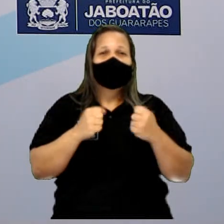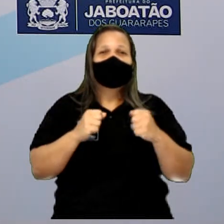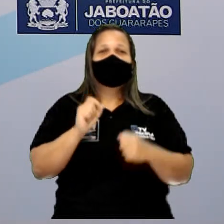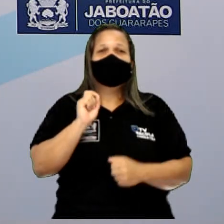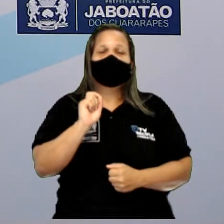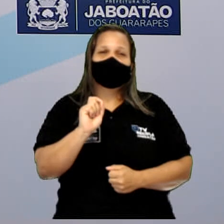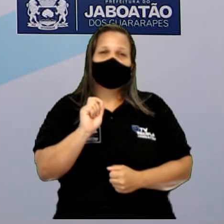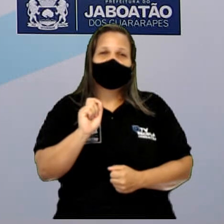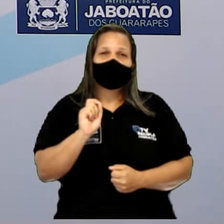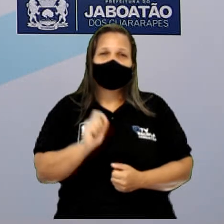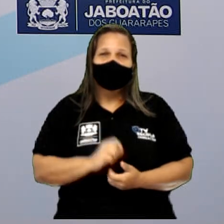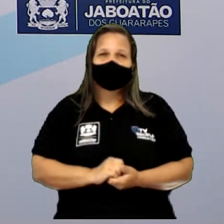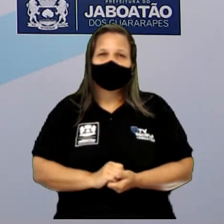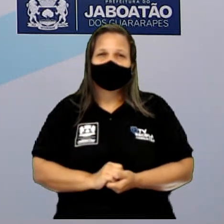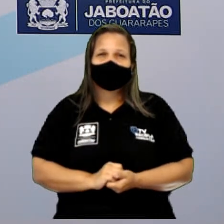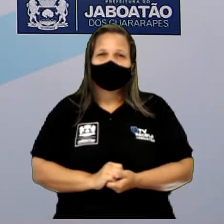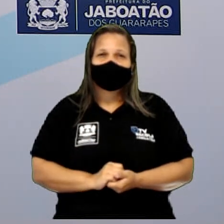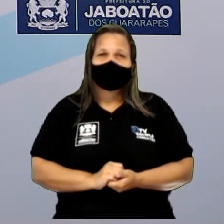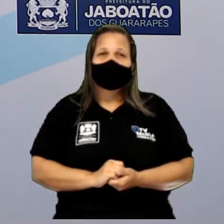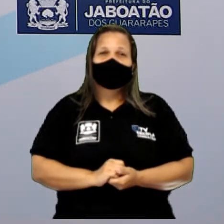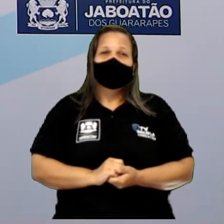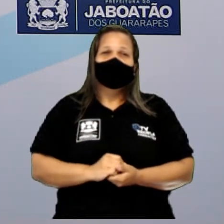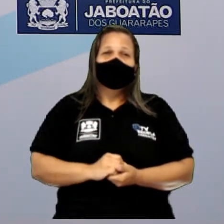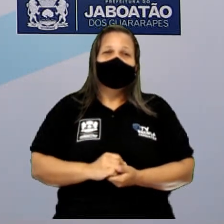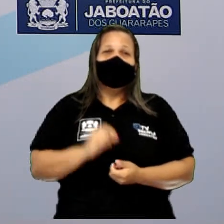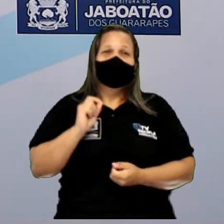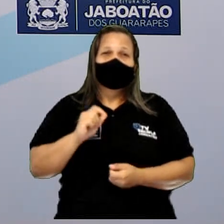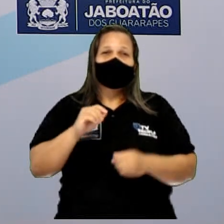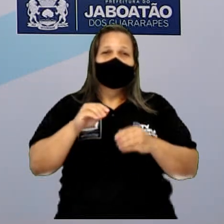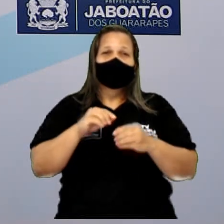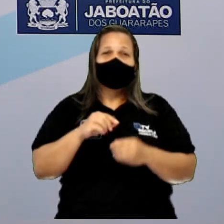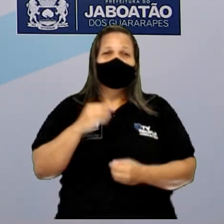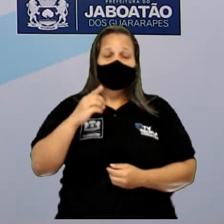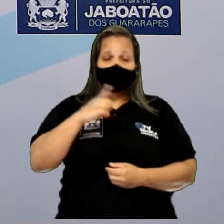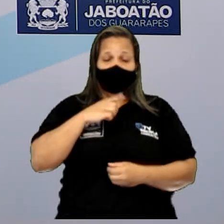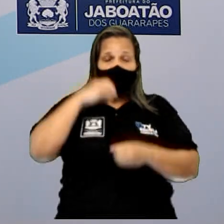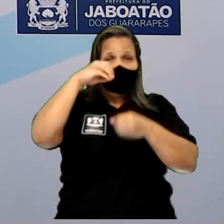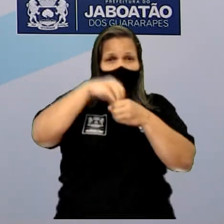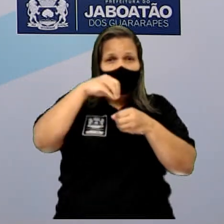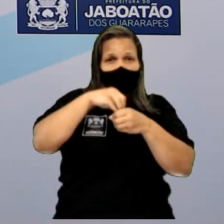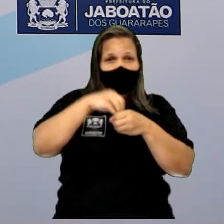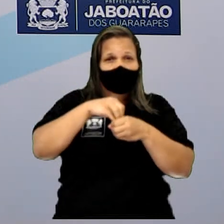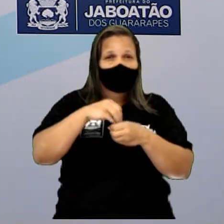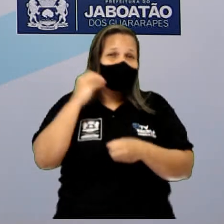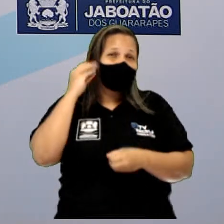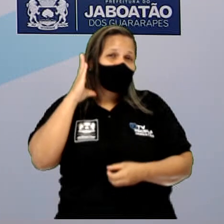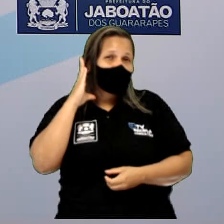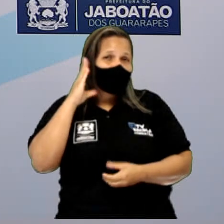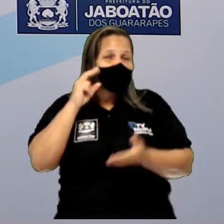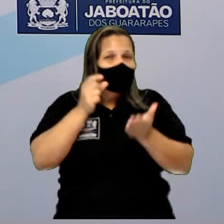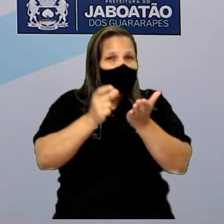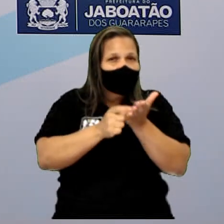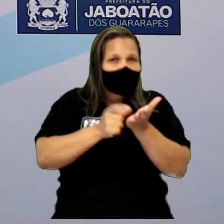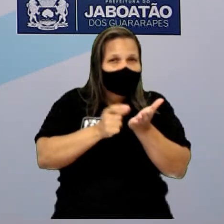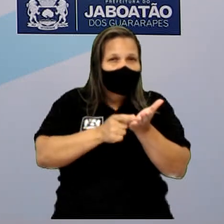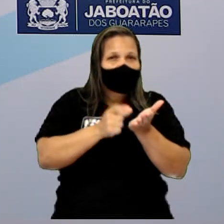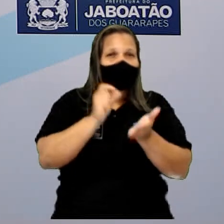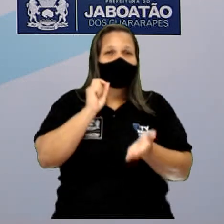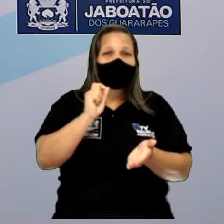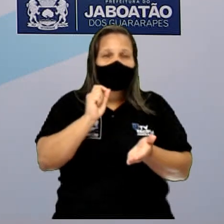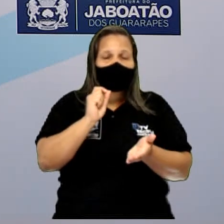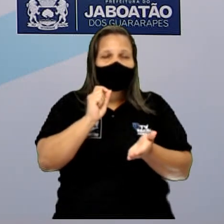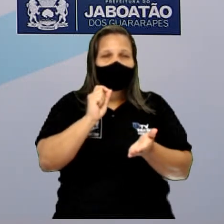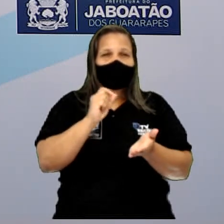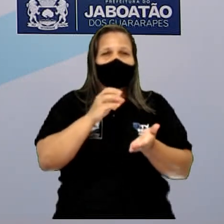recolher aquela bateria que tem nos aparelhos celulares. Então, quando um celular, ele não presta